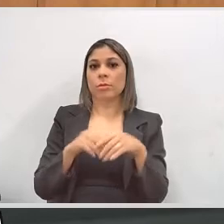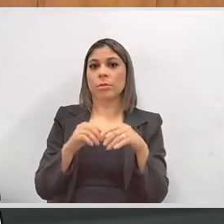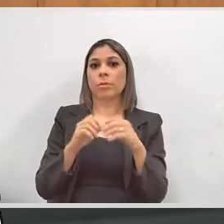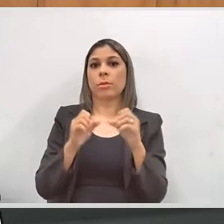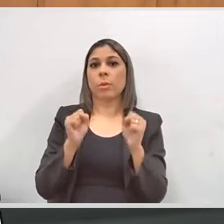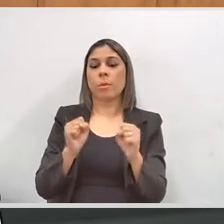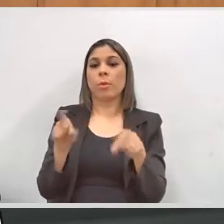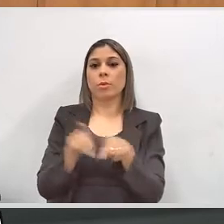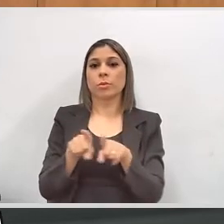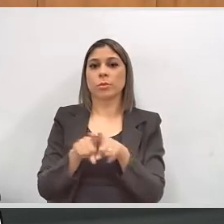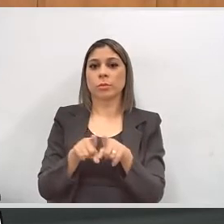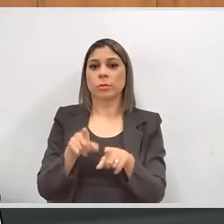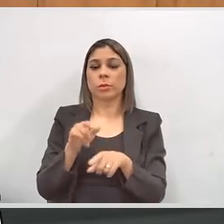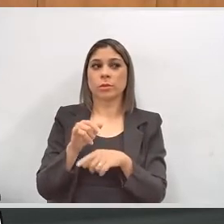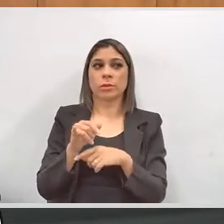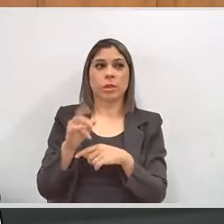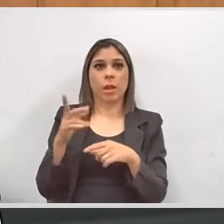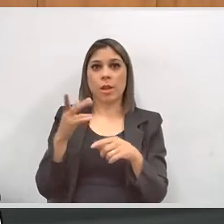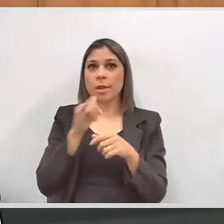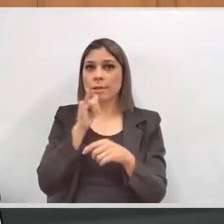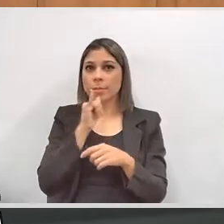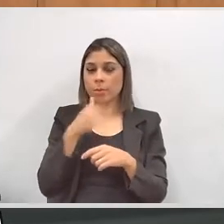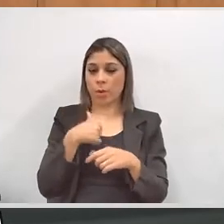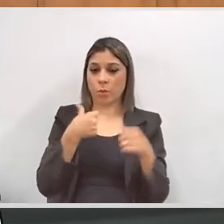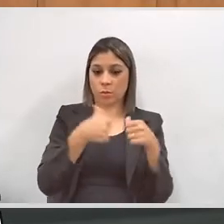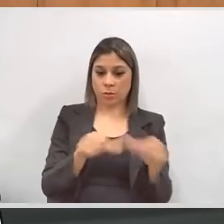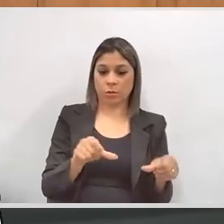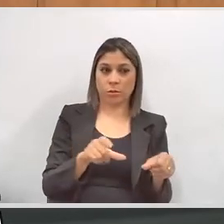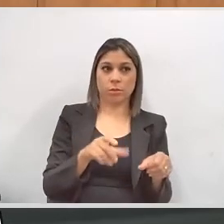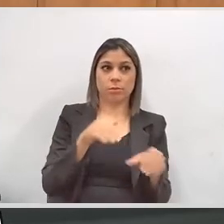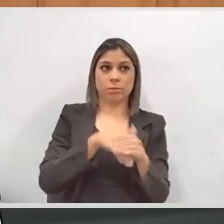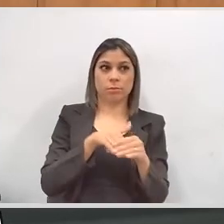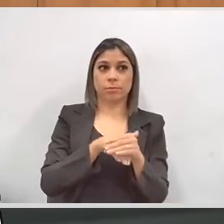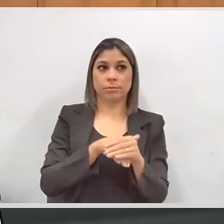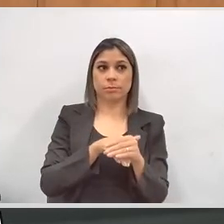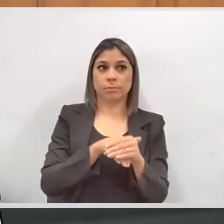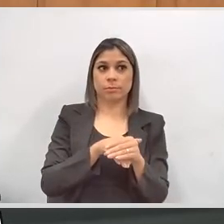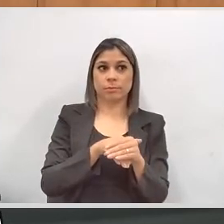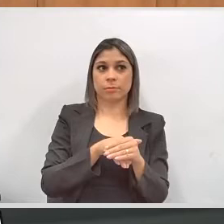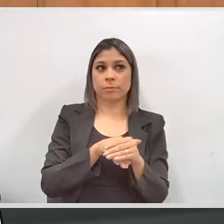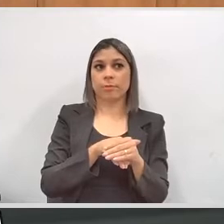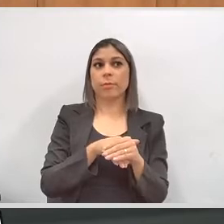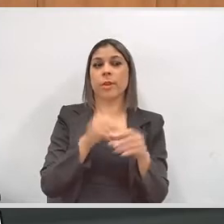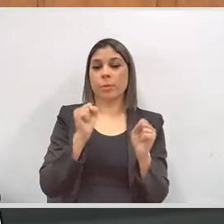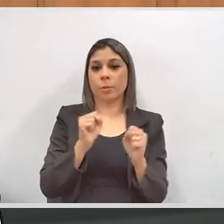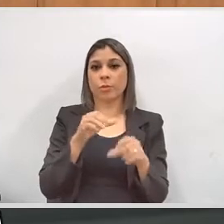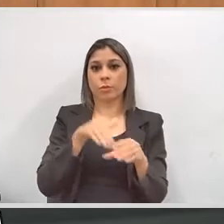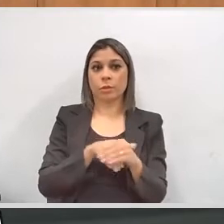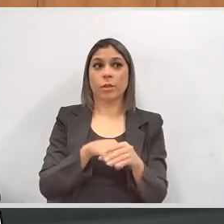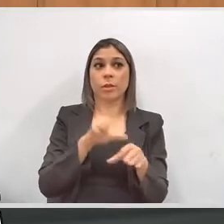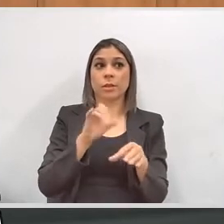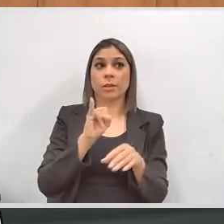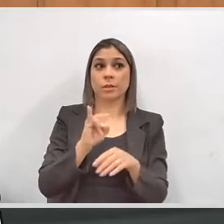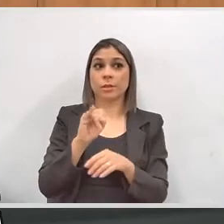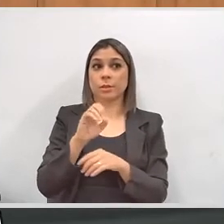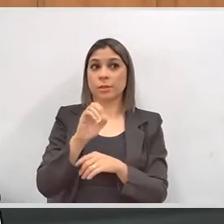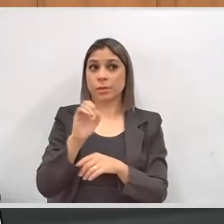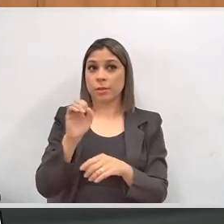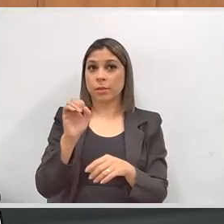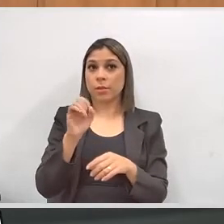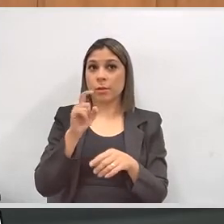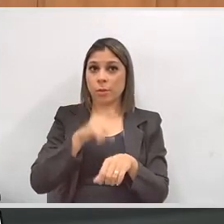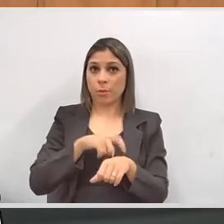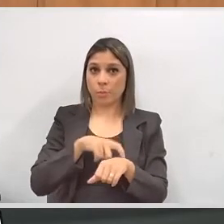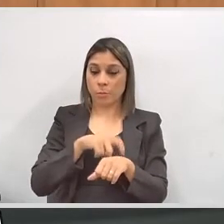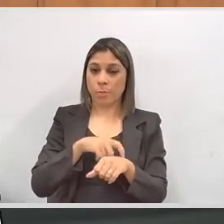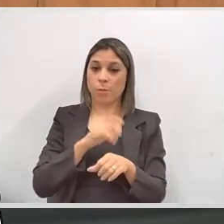votar em trânsito, ele não é eleitor daquela localidade, está ali no dia da eleição. Ele vota também... Desde que tenha feito a sua transferência